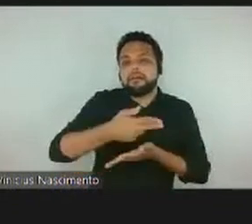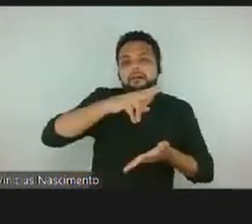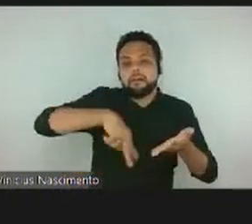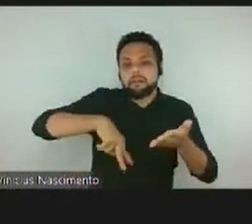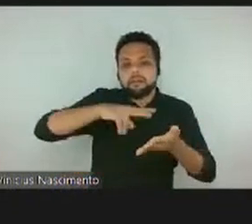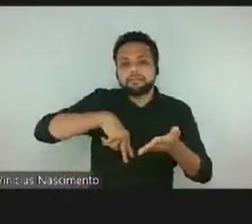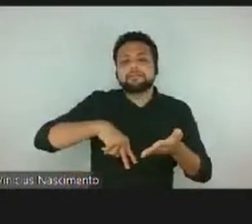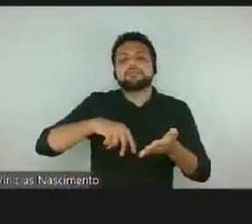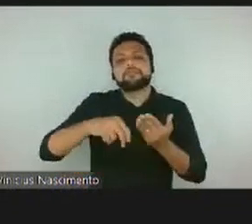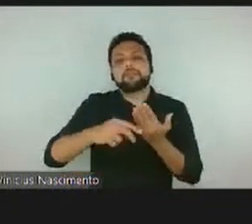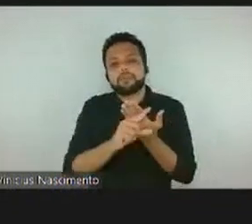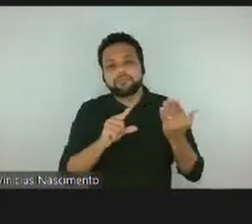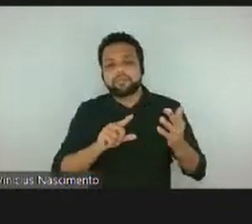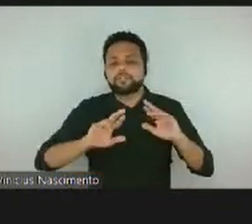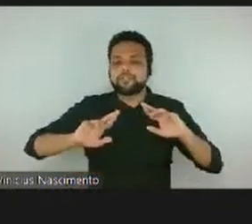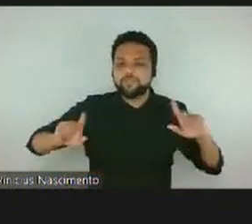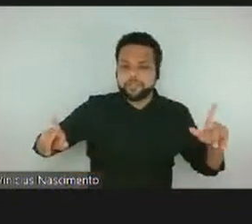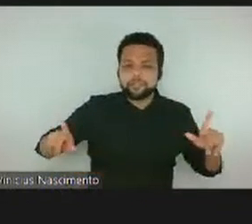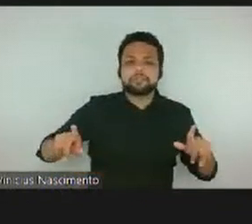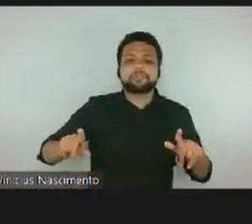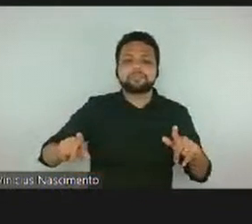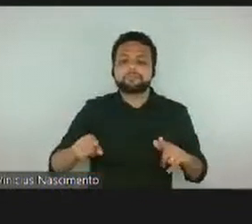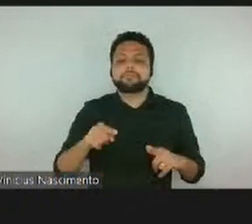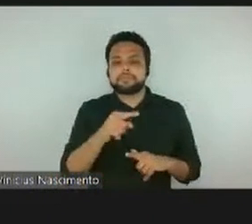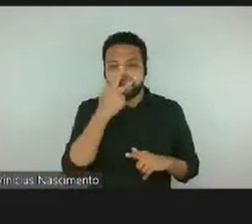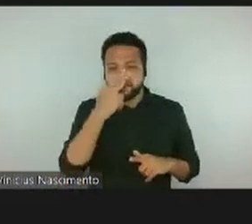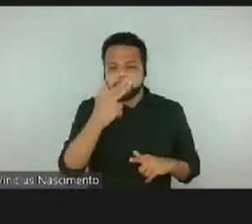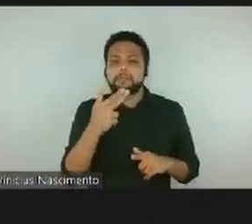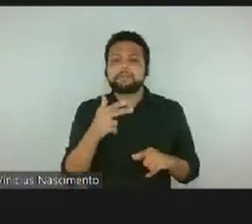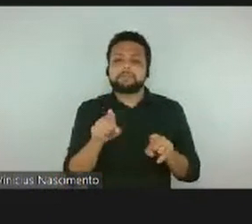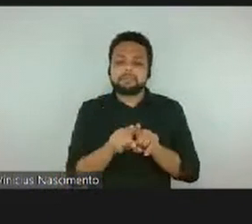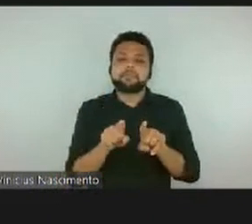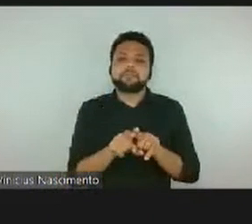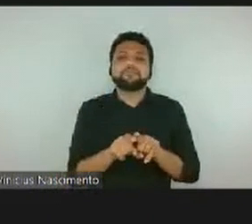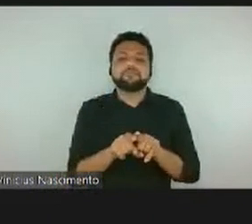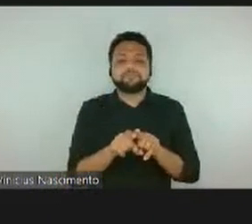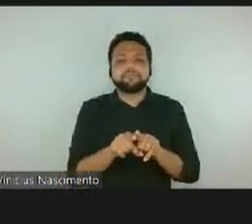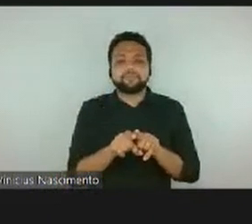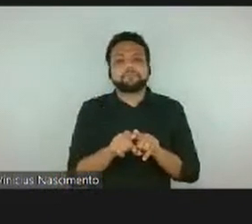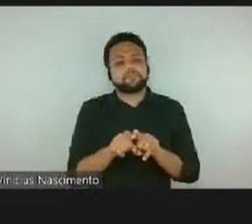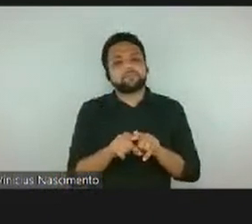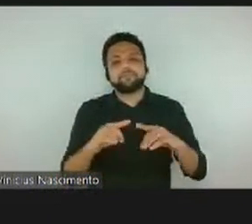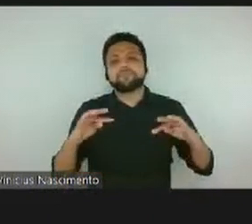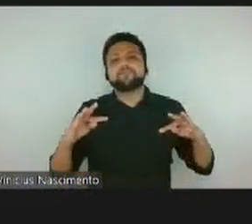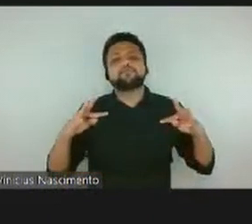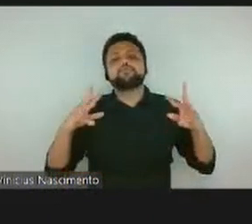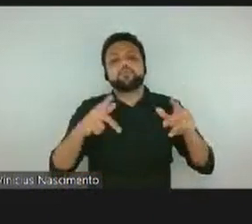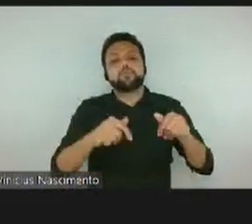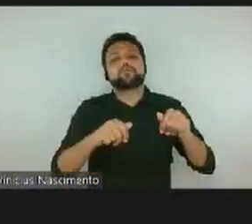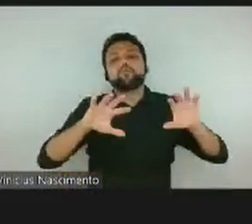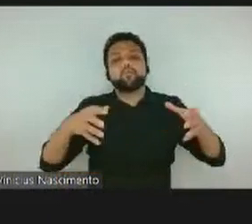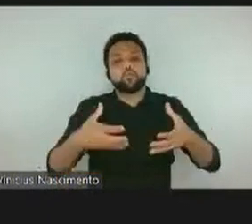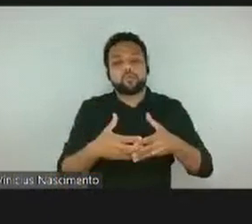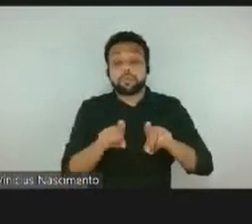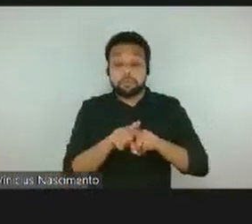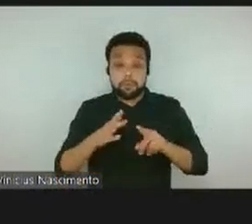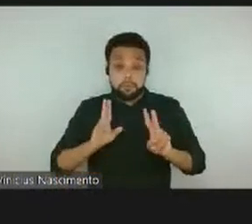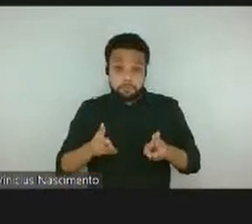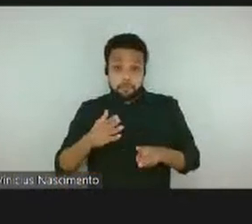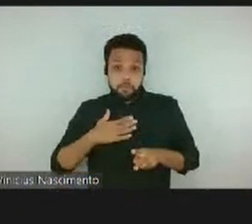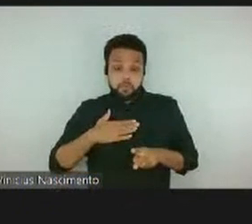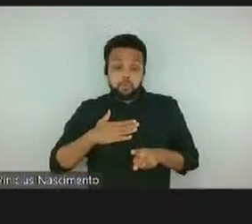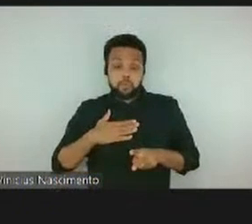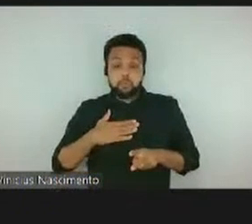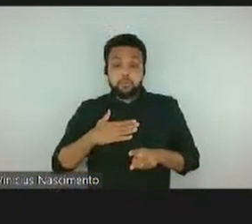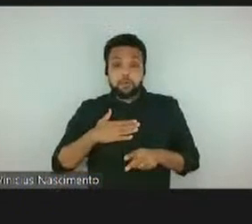autores diferentes que vão ampliando tanto o repertório de todo o grupo, inclusive o meu, muitas coisas que eu não